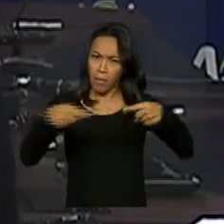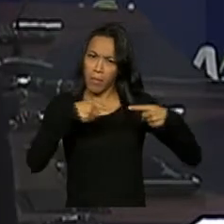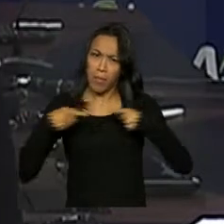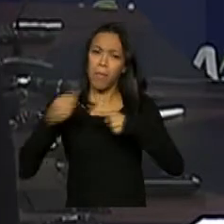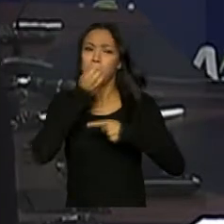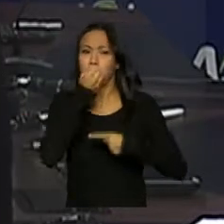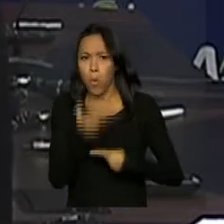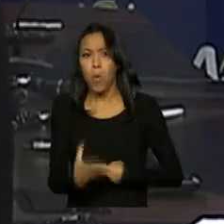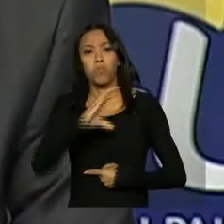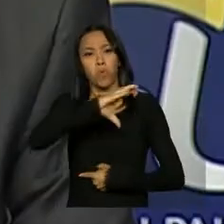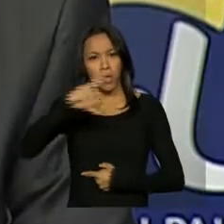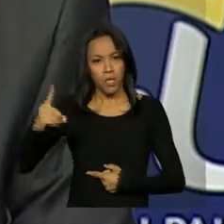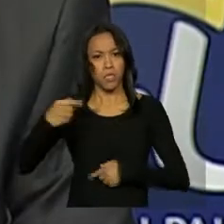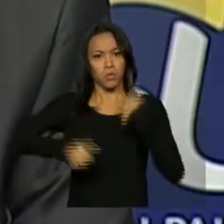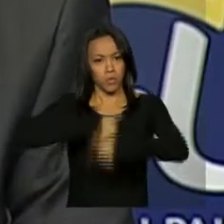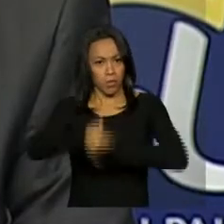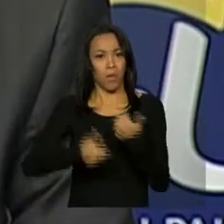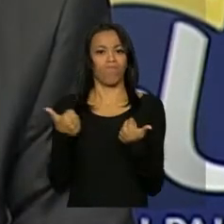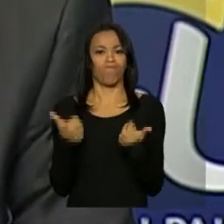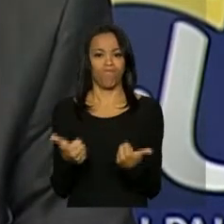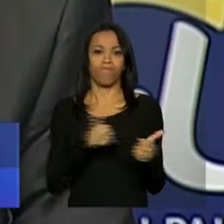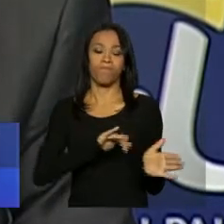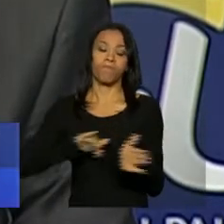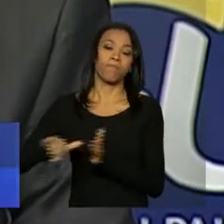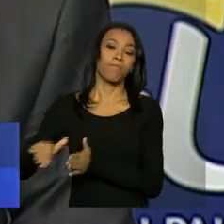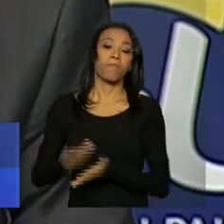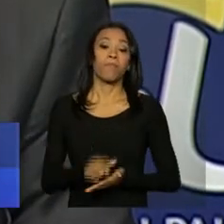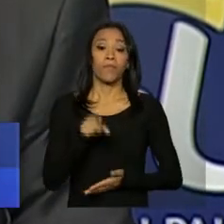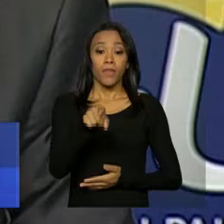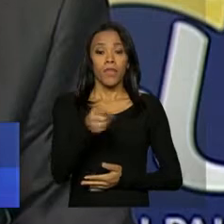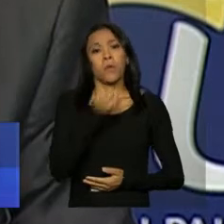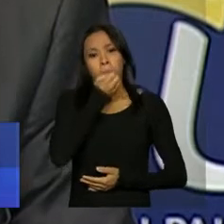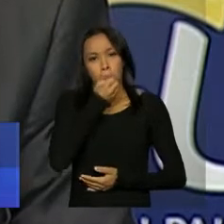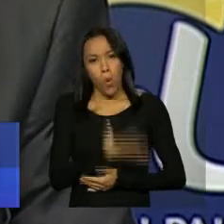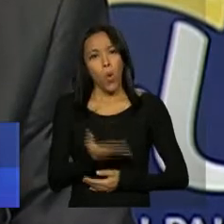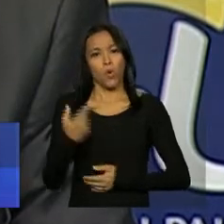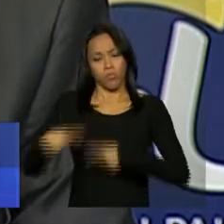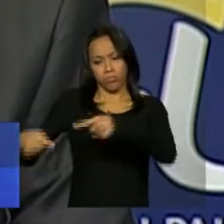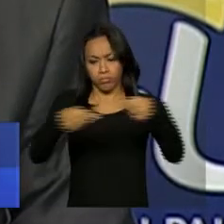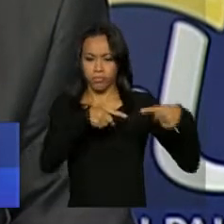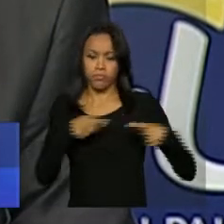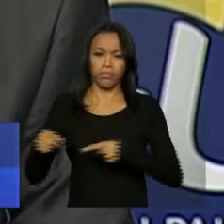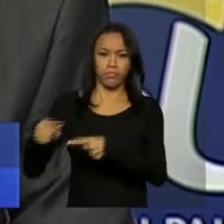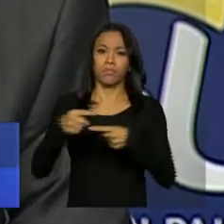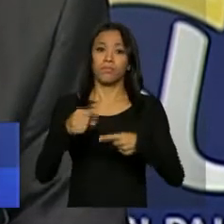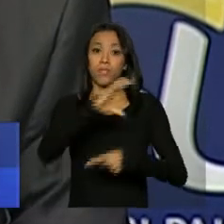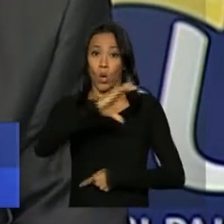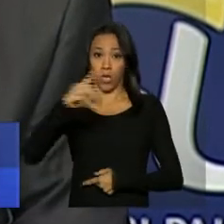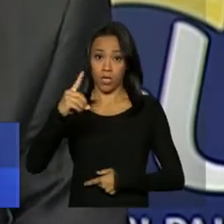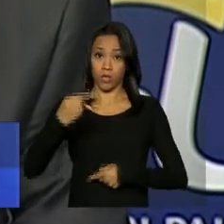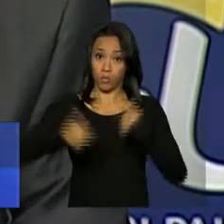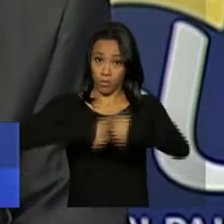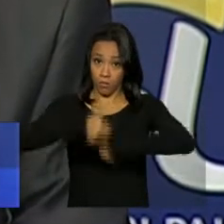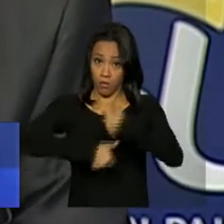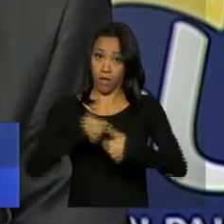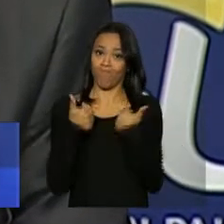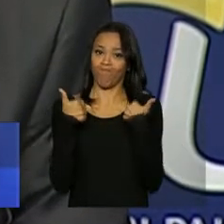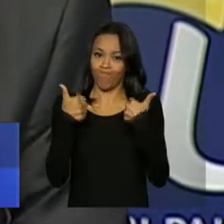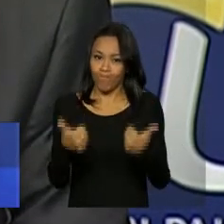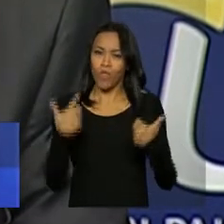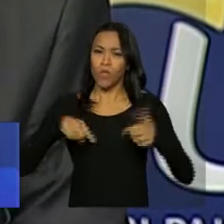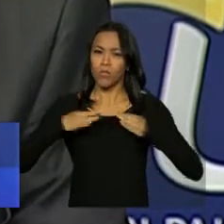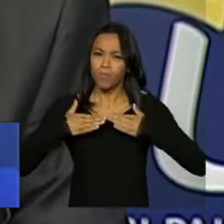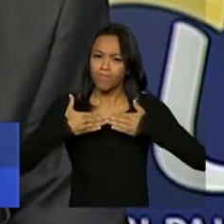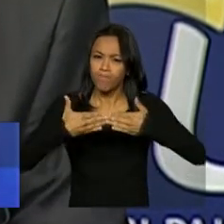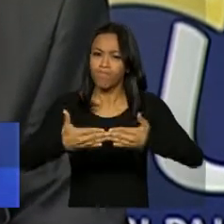coordenação das ações. O acordo avançou muito positivamente e nós estamos em uma fase de afinação,